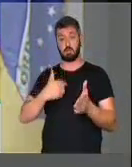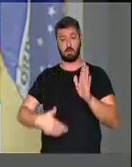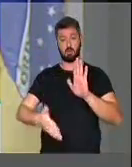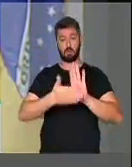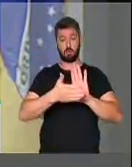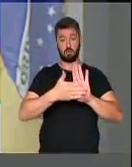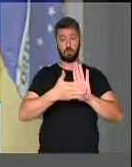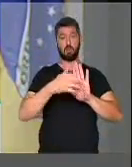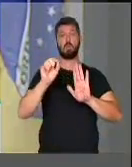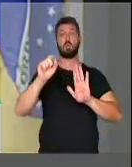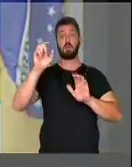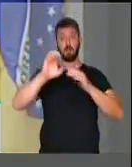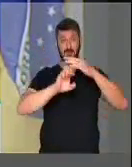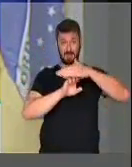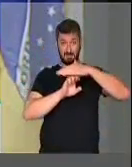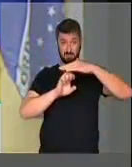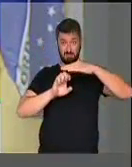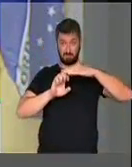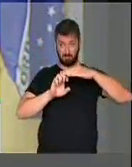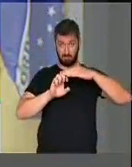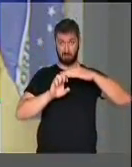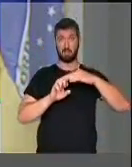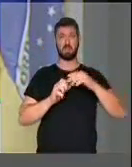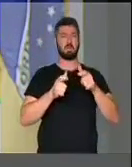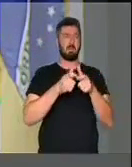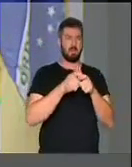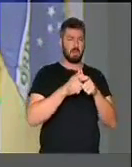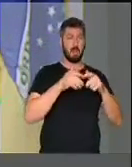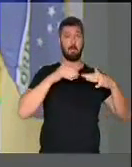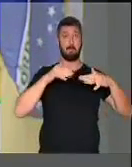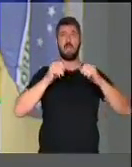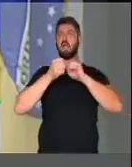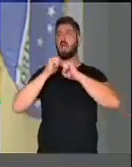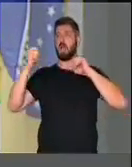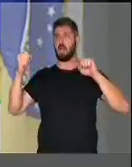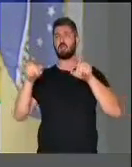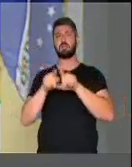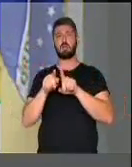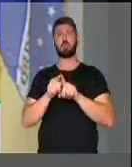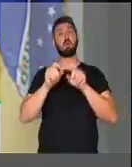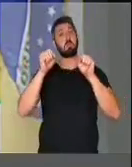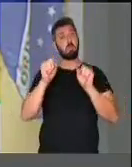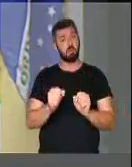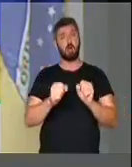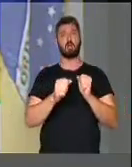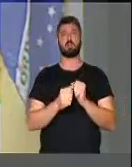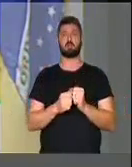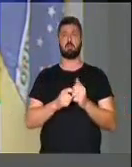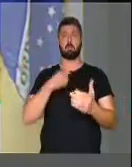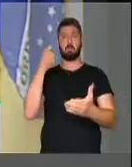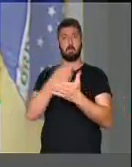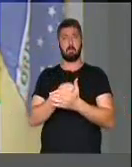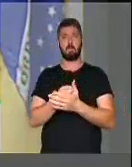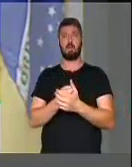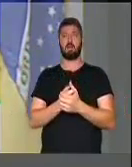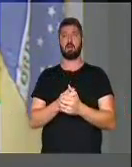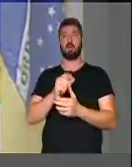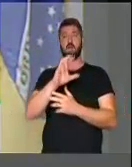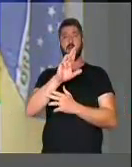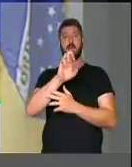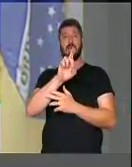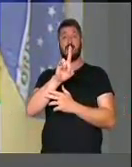estou propondo que as empresas, pequenas, médias e grandes empresas, também possam pagar com